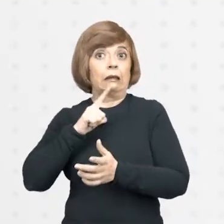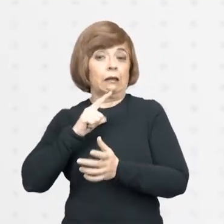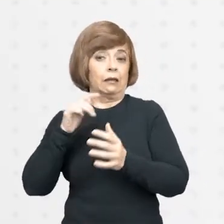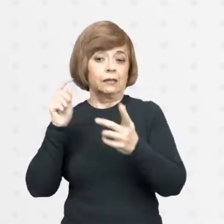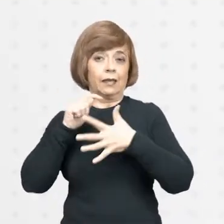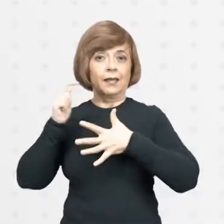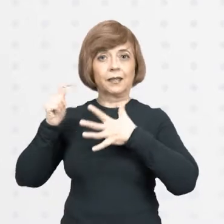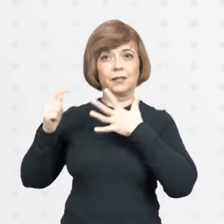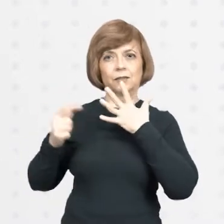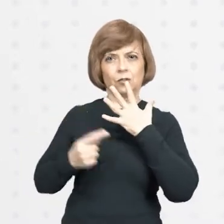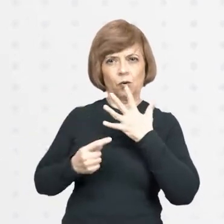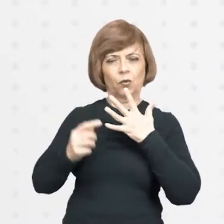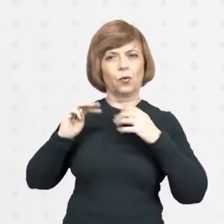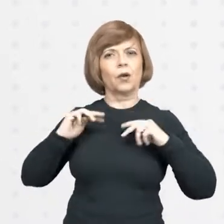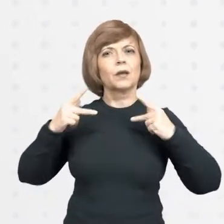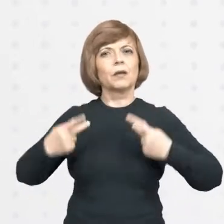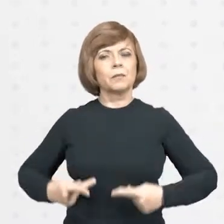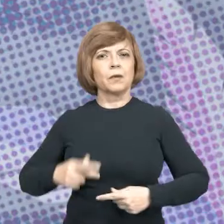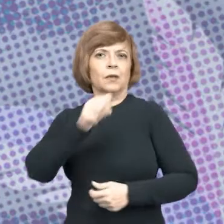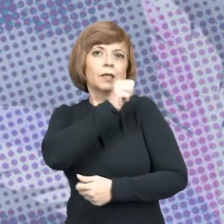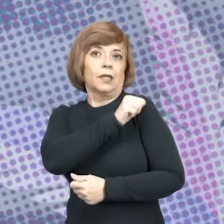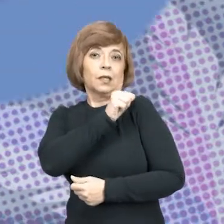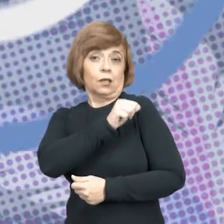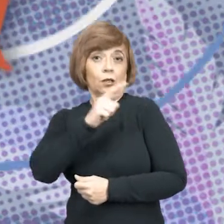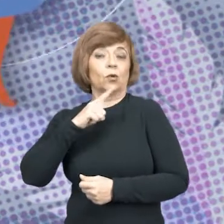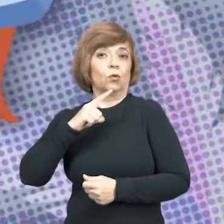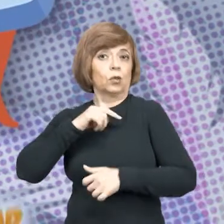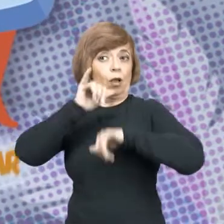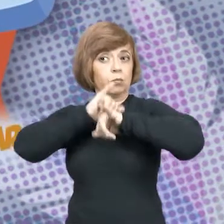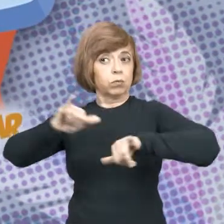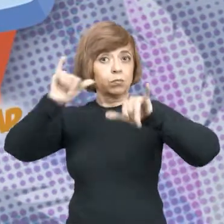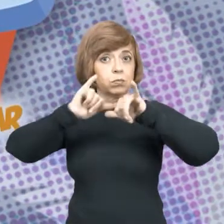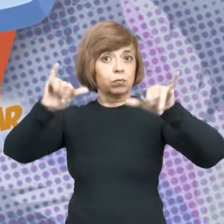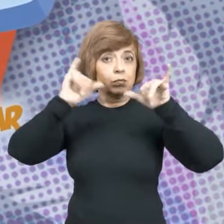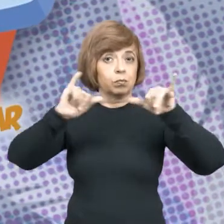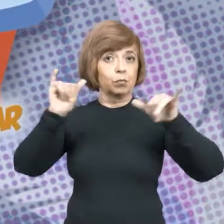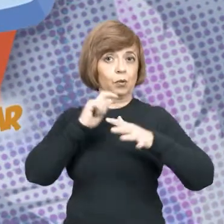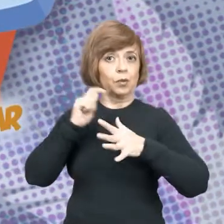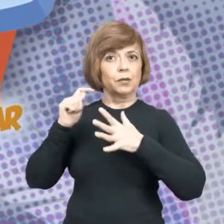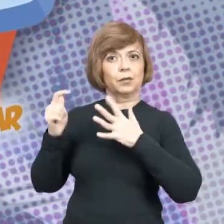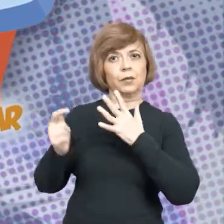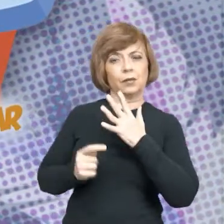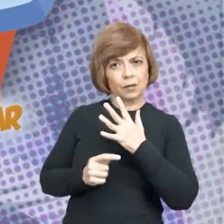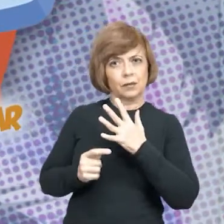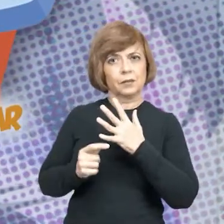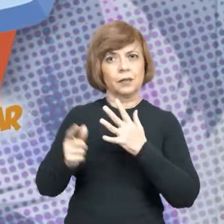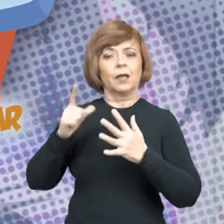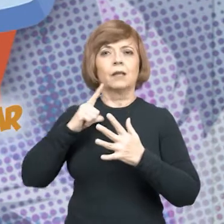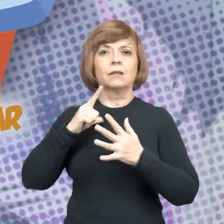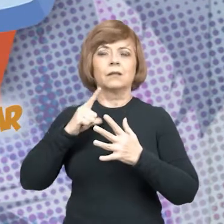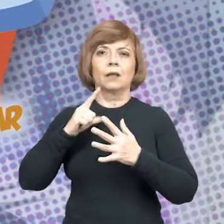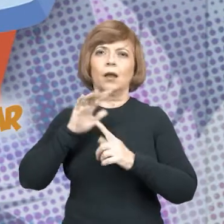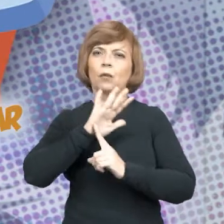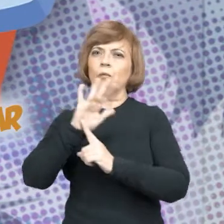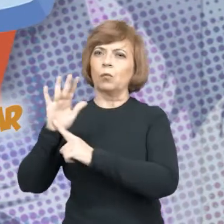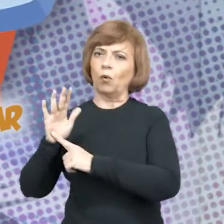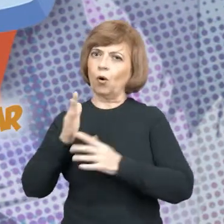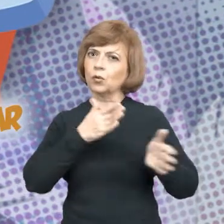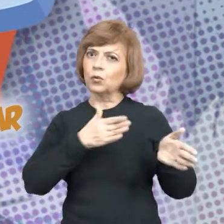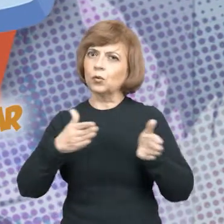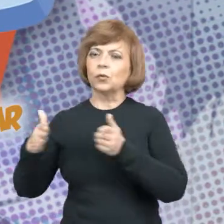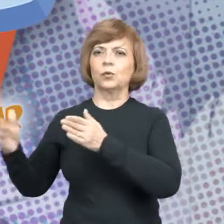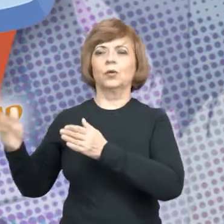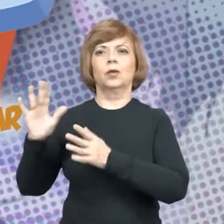sociais, o MPRJ lança posts que reforçam a importância da conscientização durante os dias de